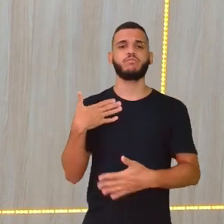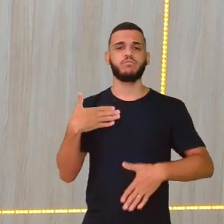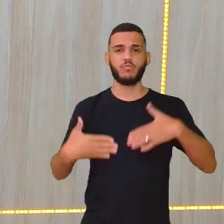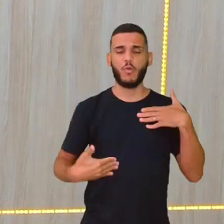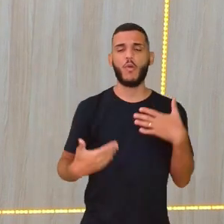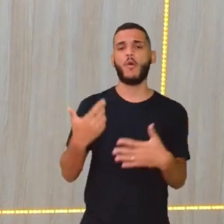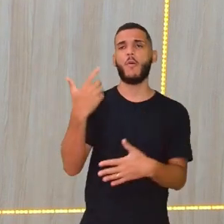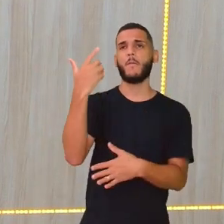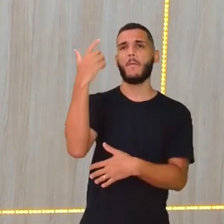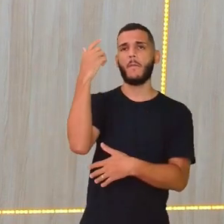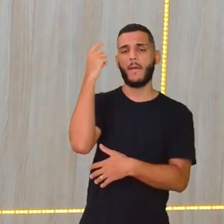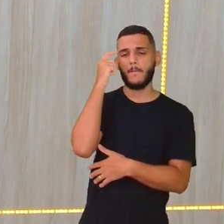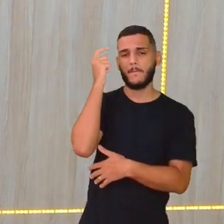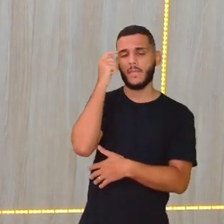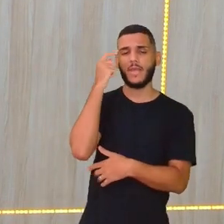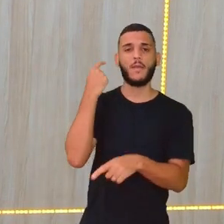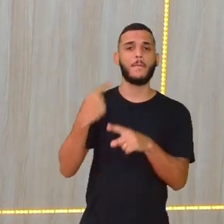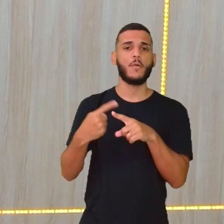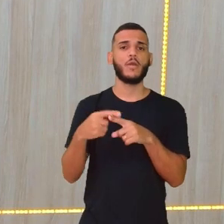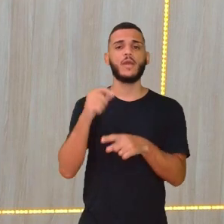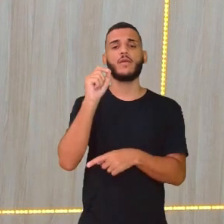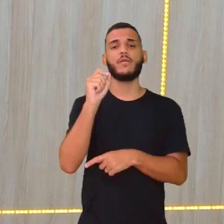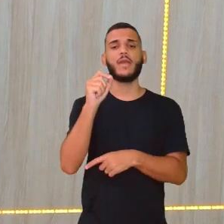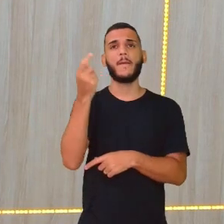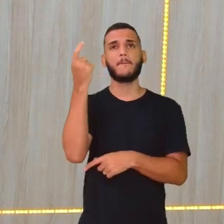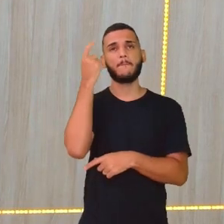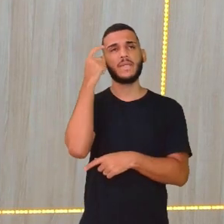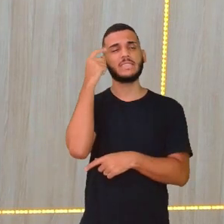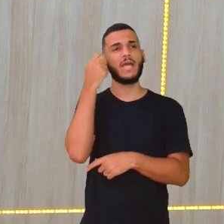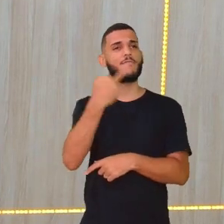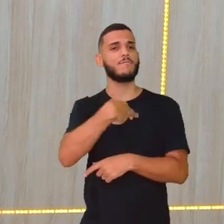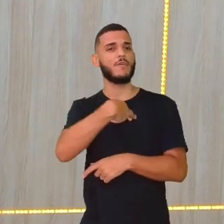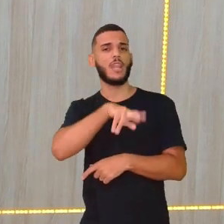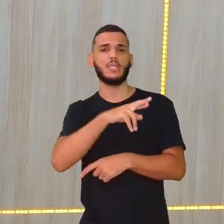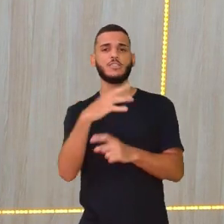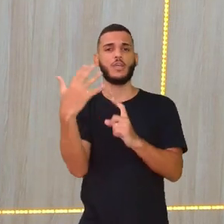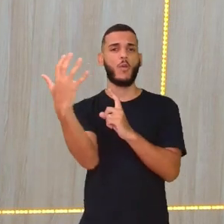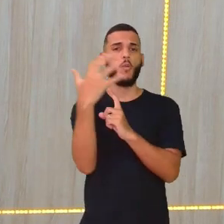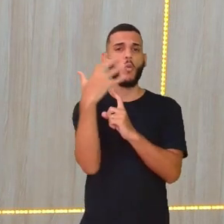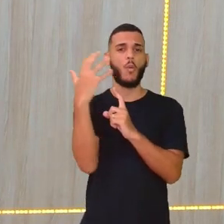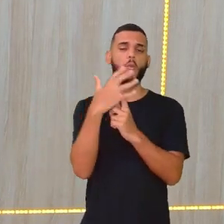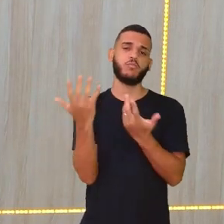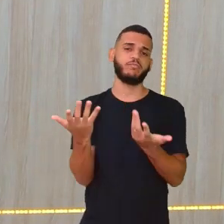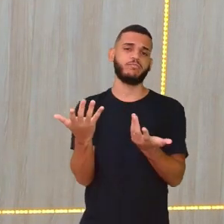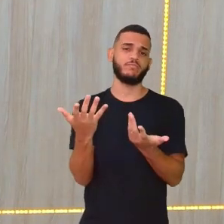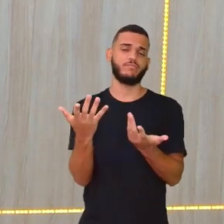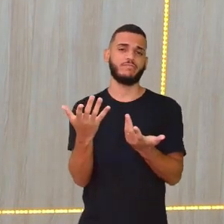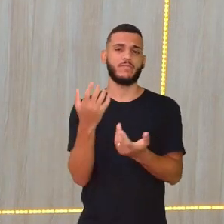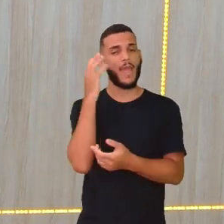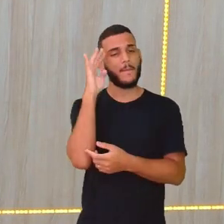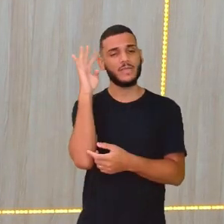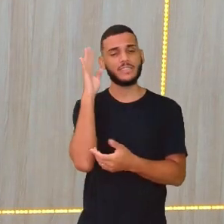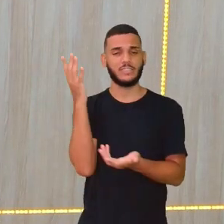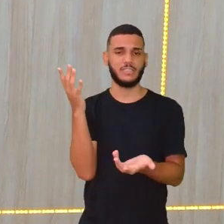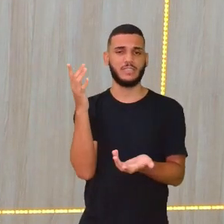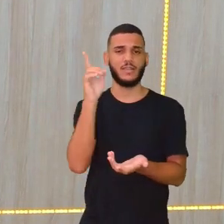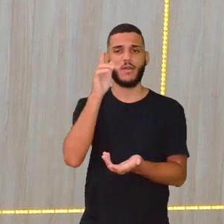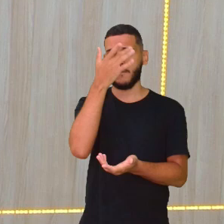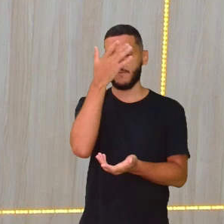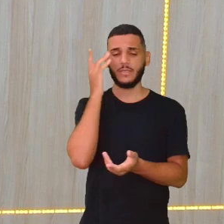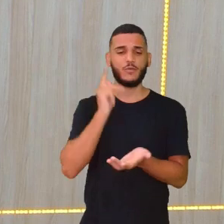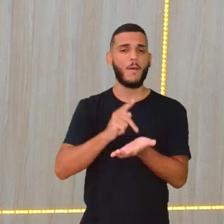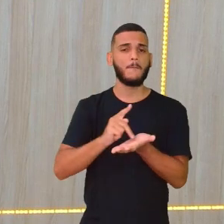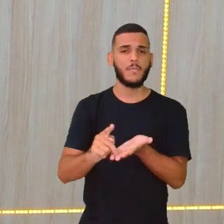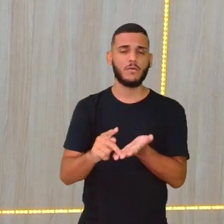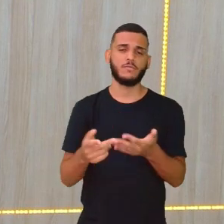pra mente, por causa de ideais aí que eles tinham na época, né, voltadas pra essa parte puritana. Eles